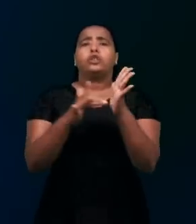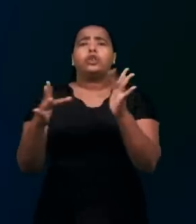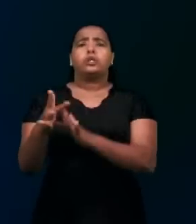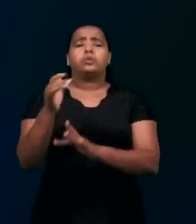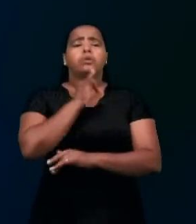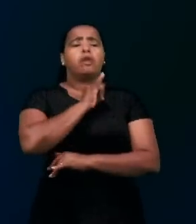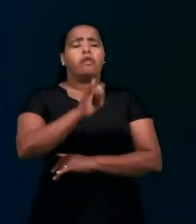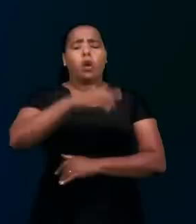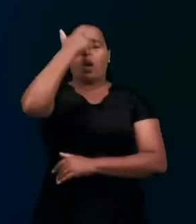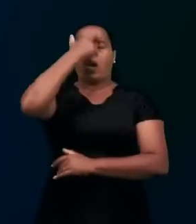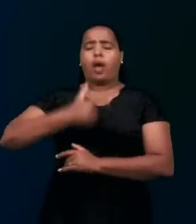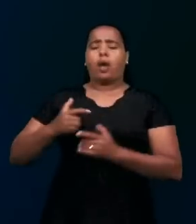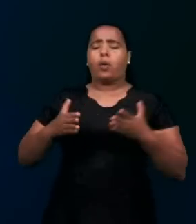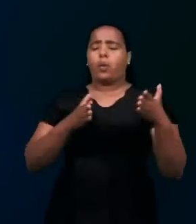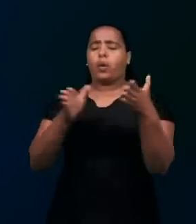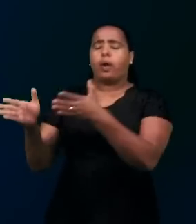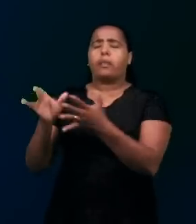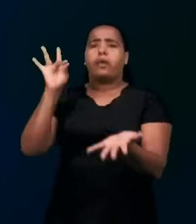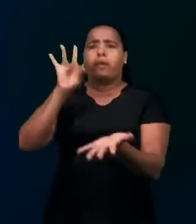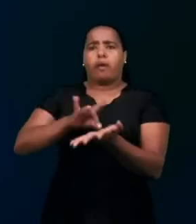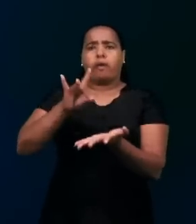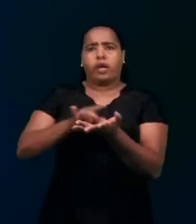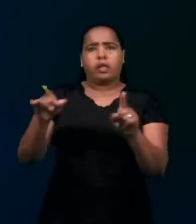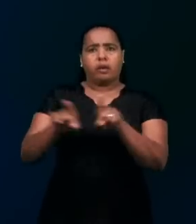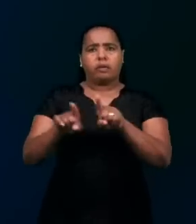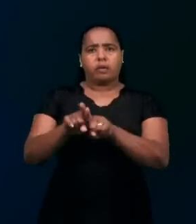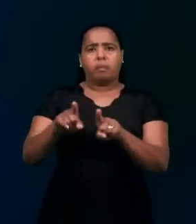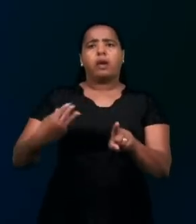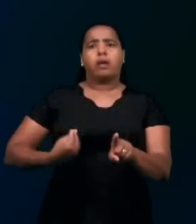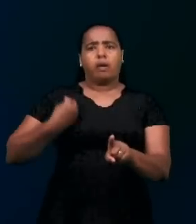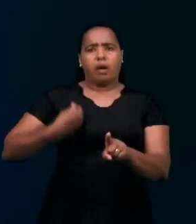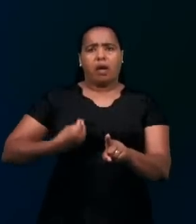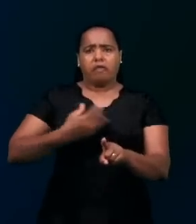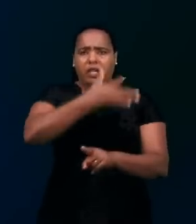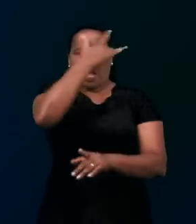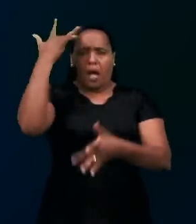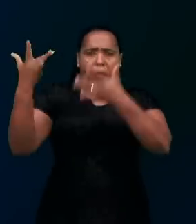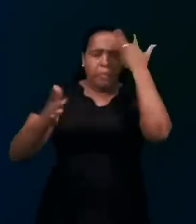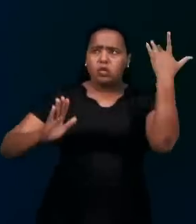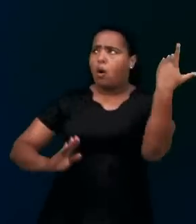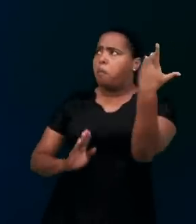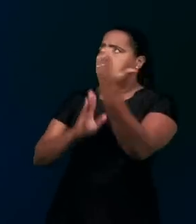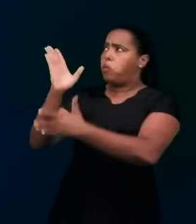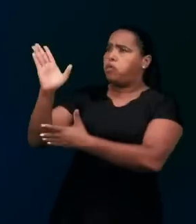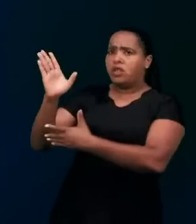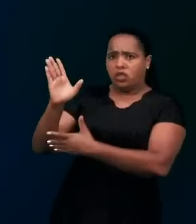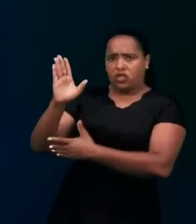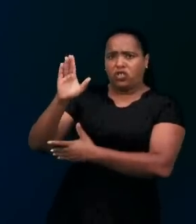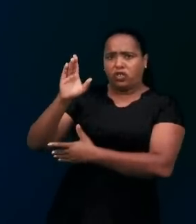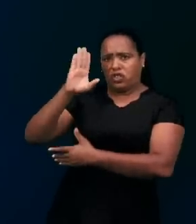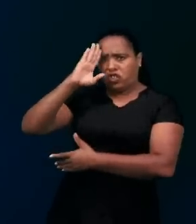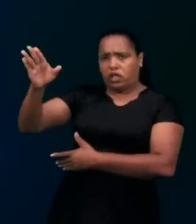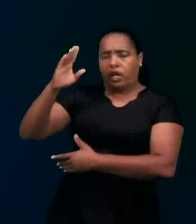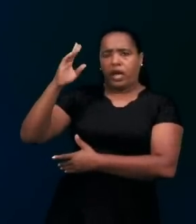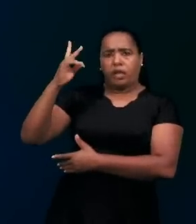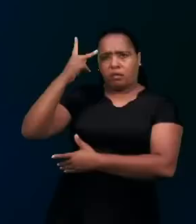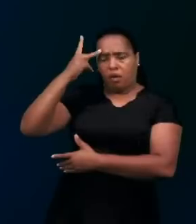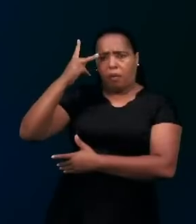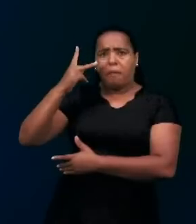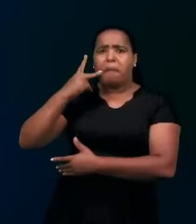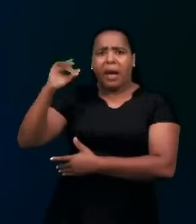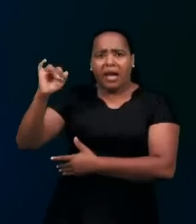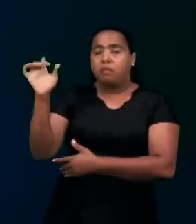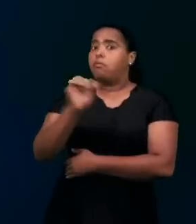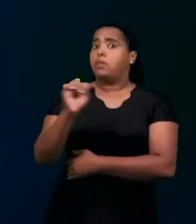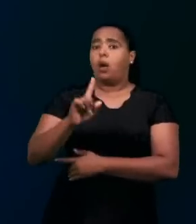Eu sou o caminho e a verdade e a vida. Ninguém vem ao Pai senão por mim. Se vós me conhecesseis a mim,